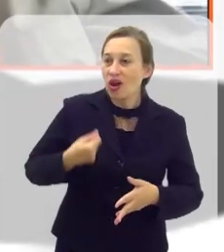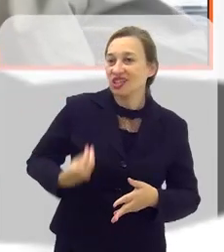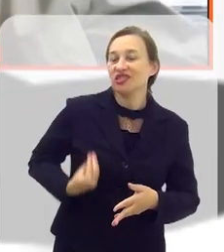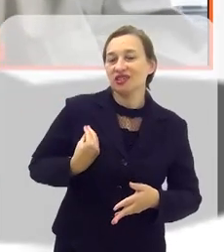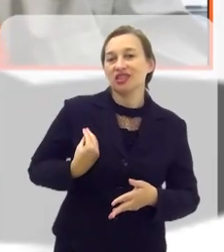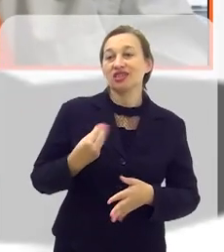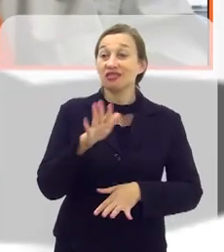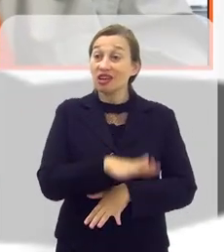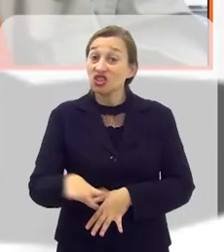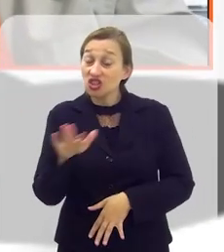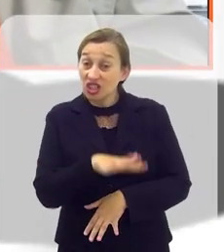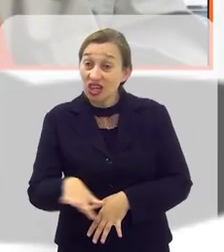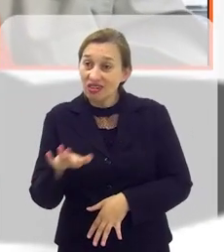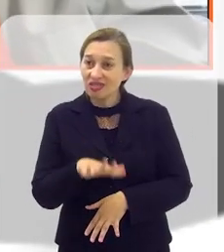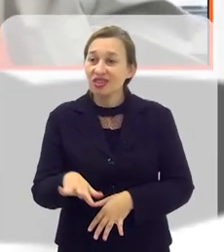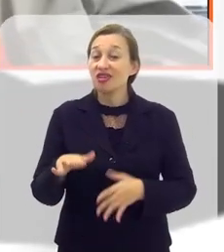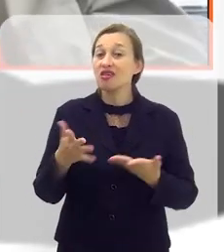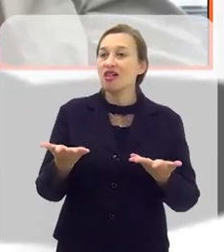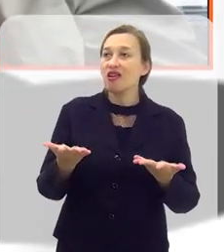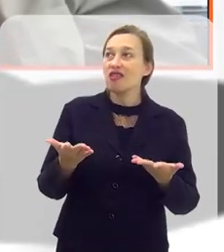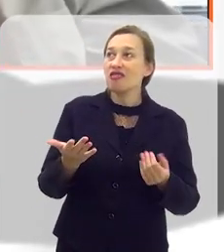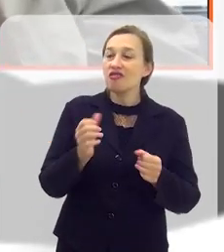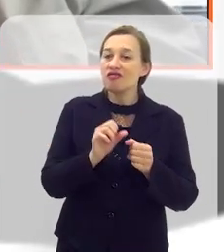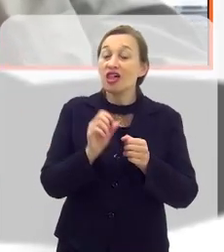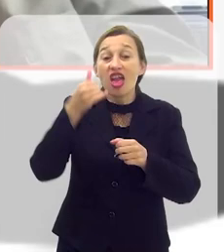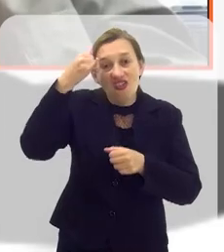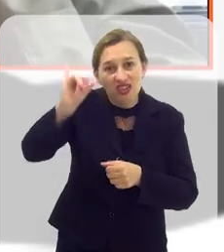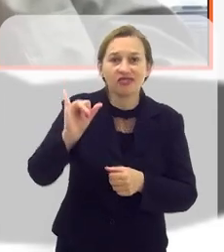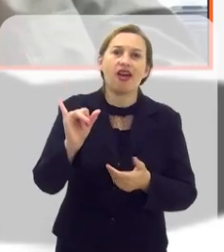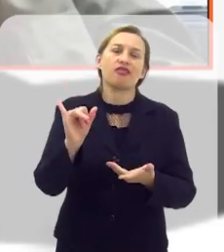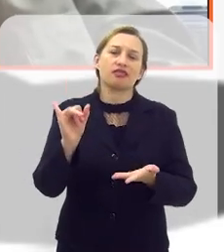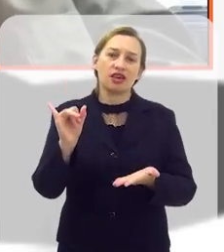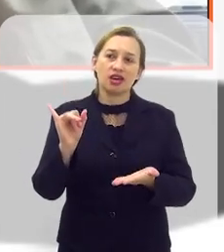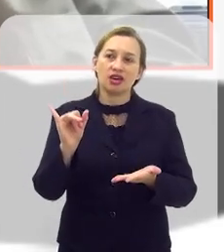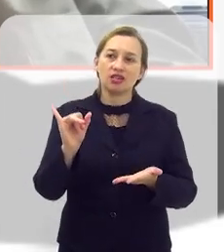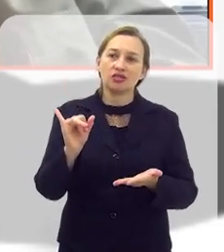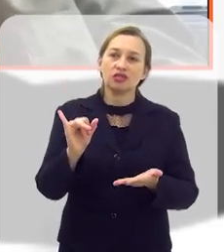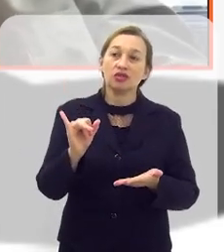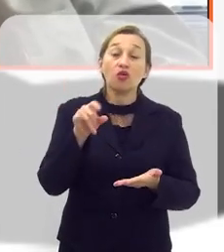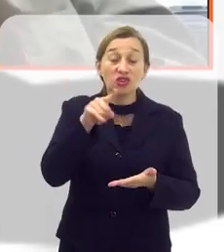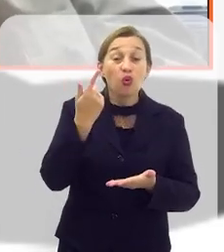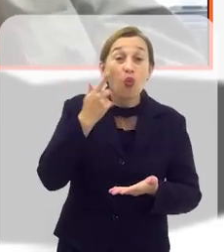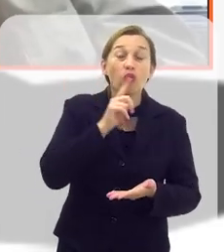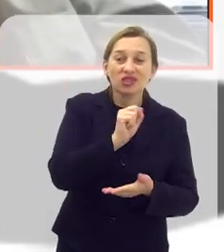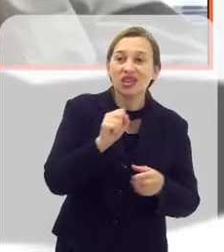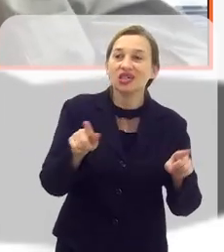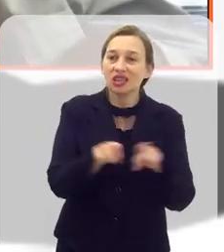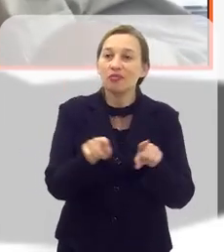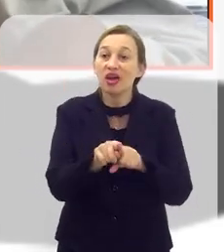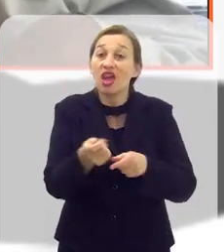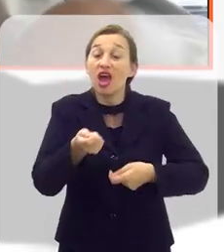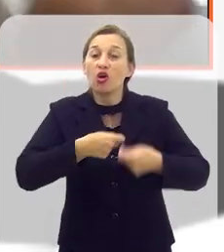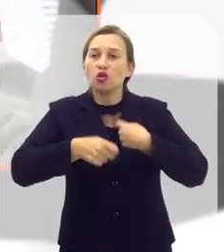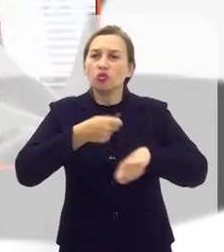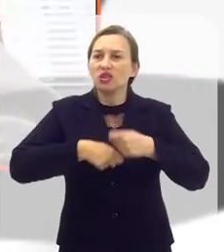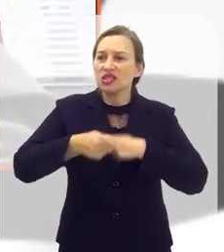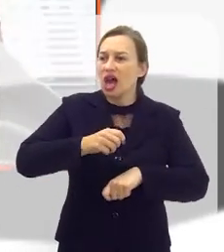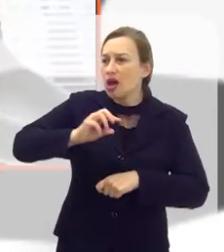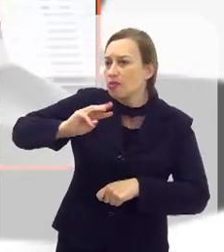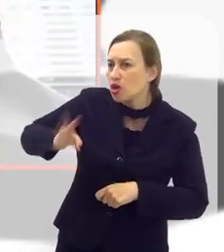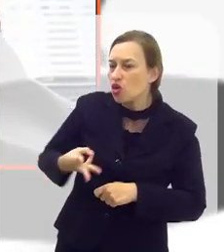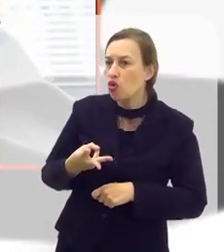muito a qualidade de vida dessas crianças e fazer a prevenção, que com isso você consegue também economizar